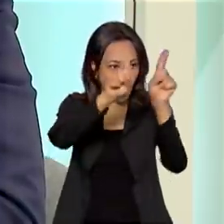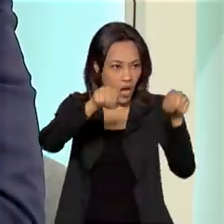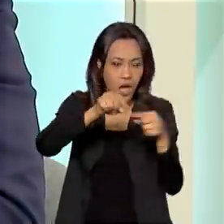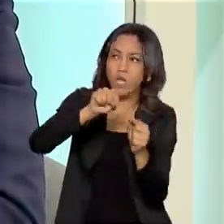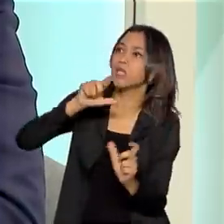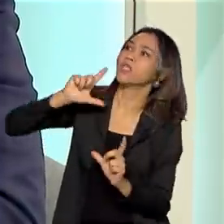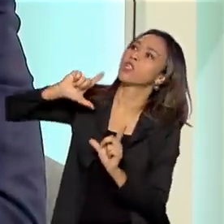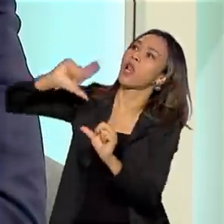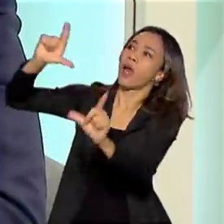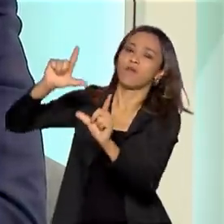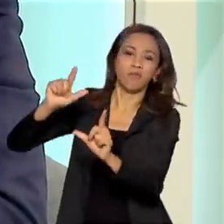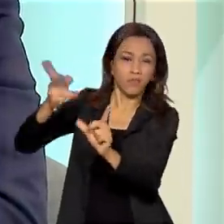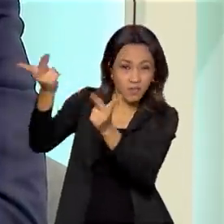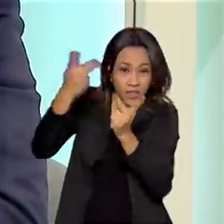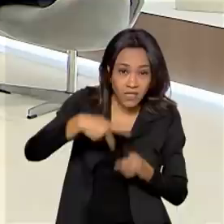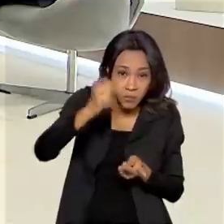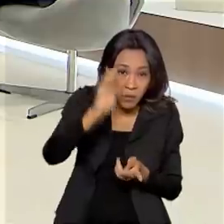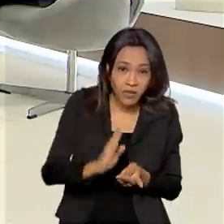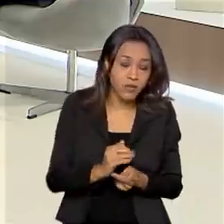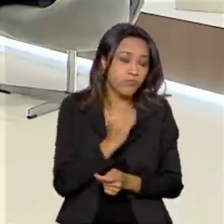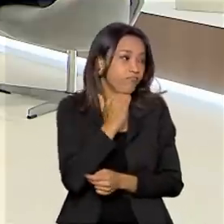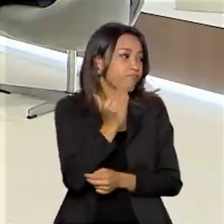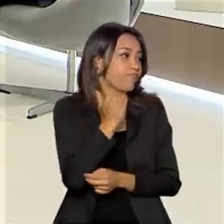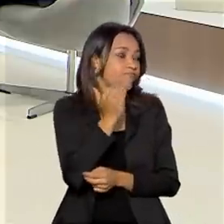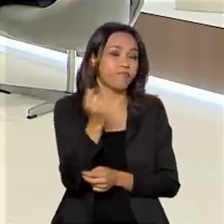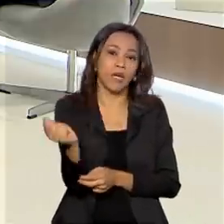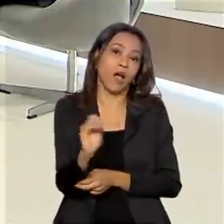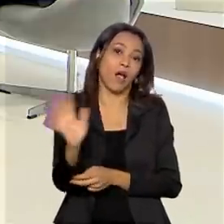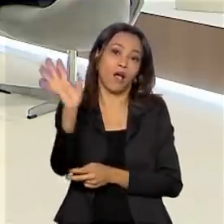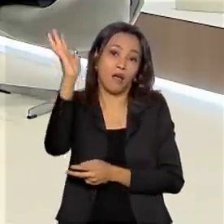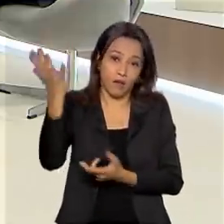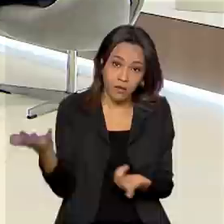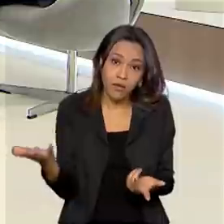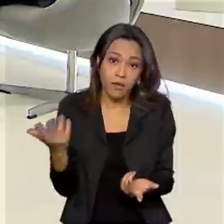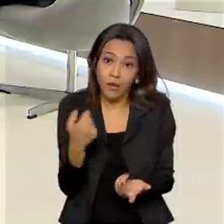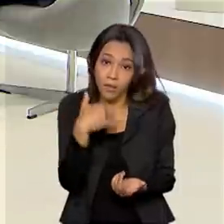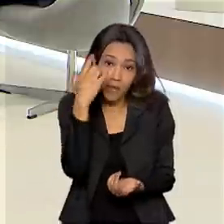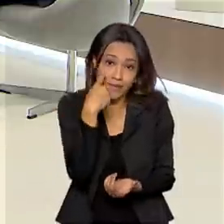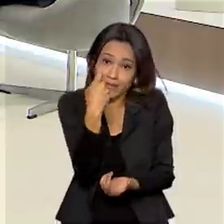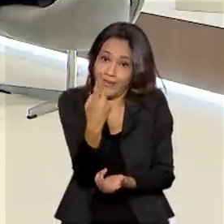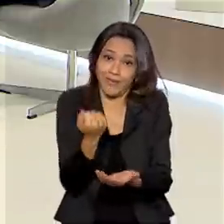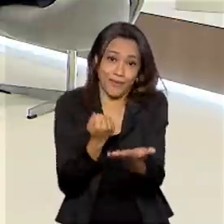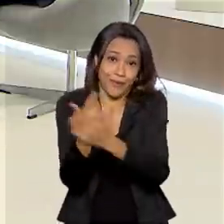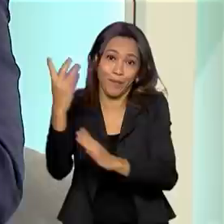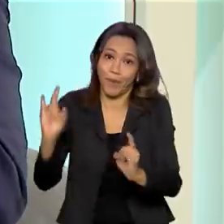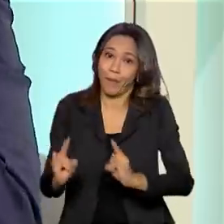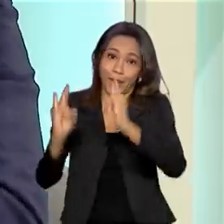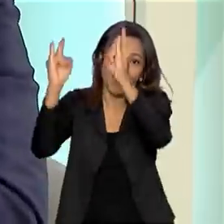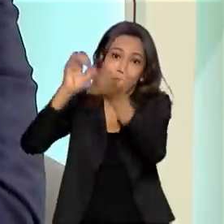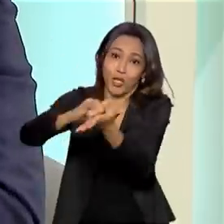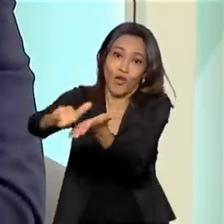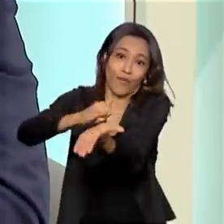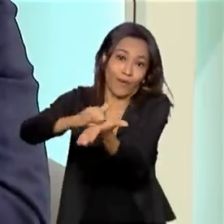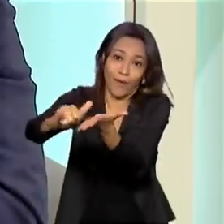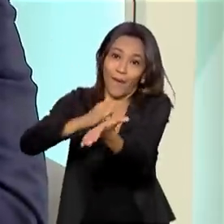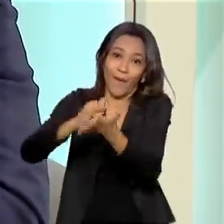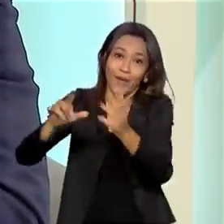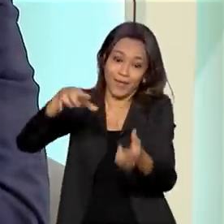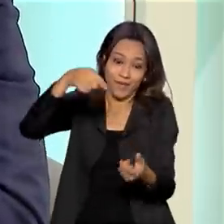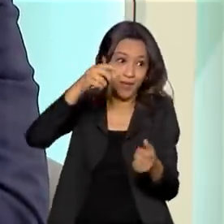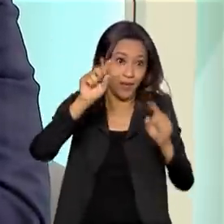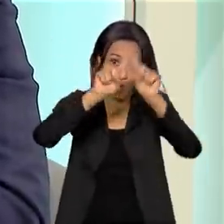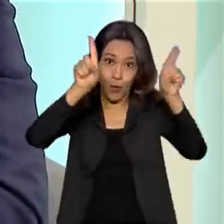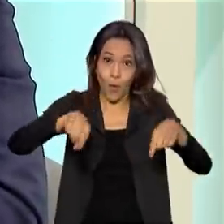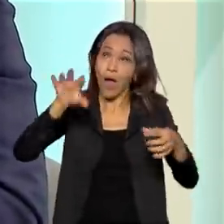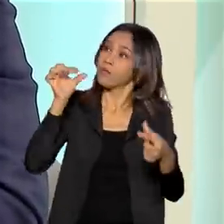para cá é muito caro. Então, às vezes, sai mais, é mais interessante para aquela pessoa comprar um apartamento em Nova York, pendura a obra lá e não traz de